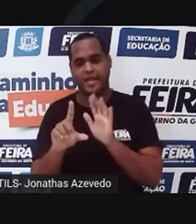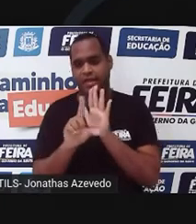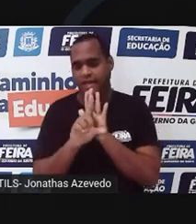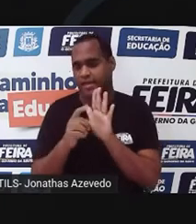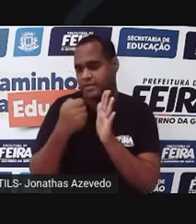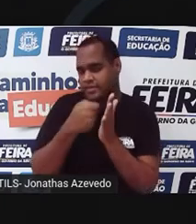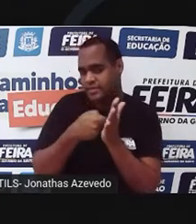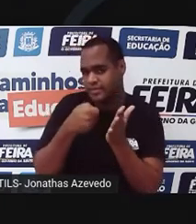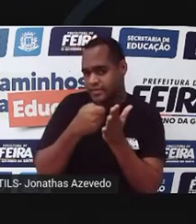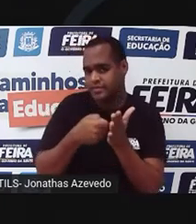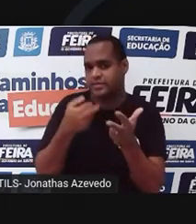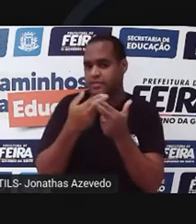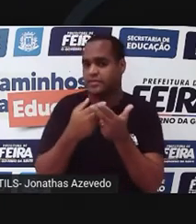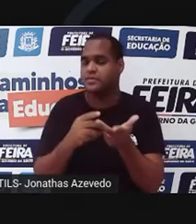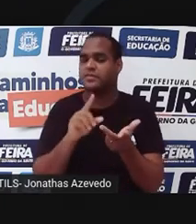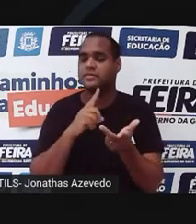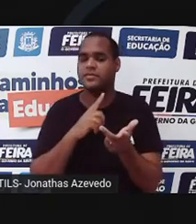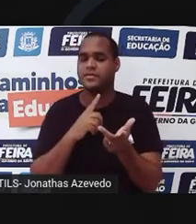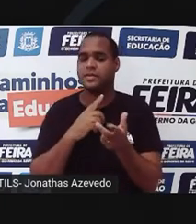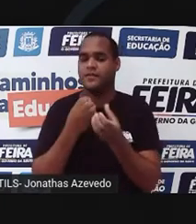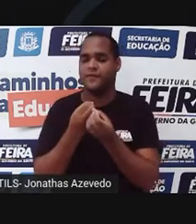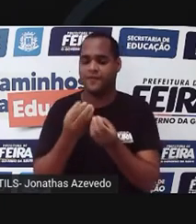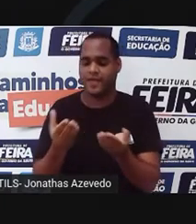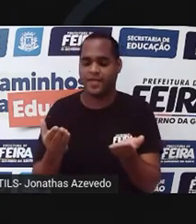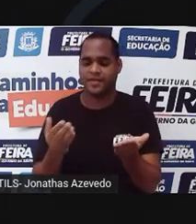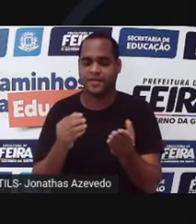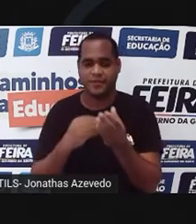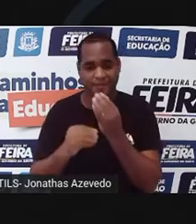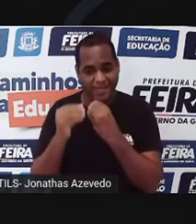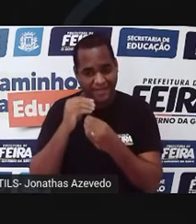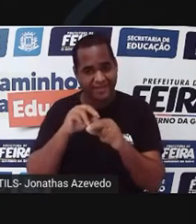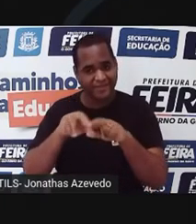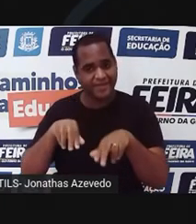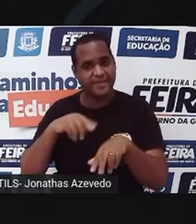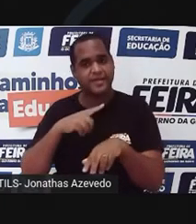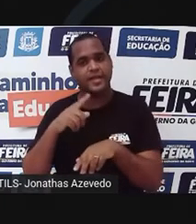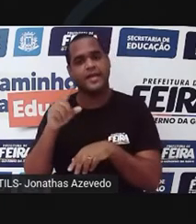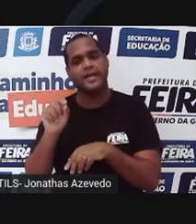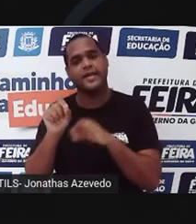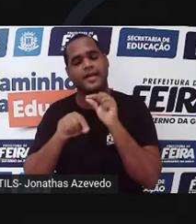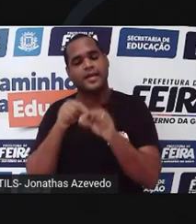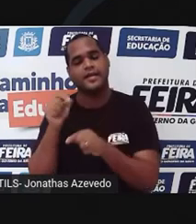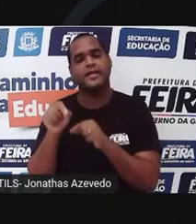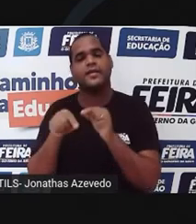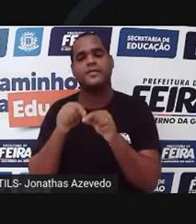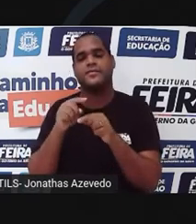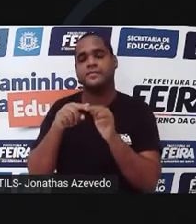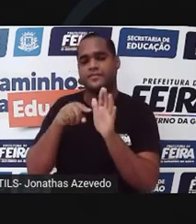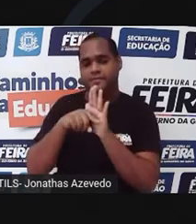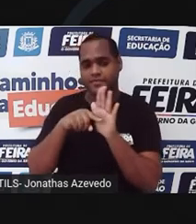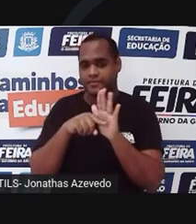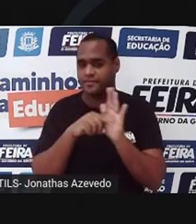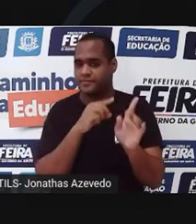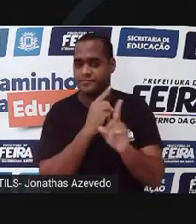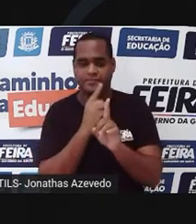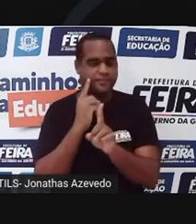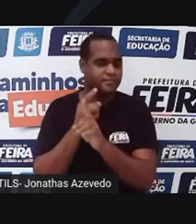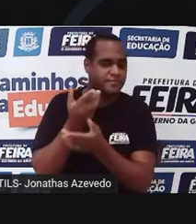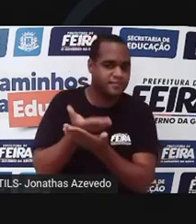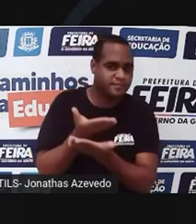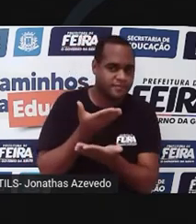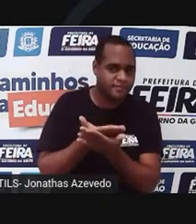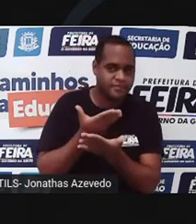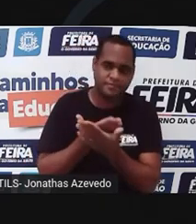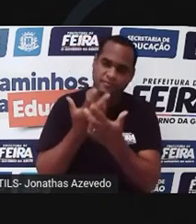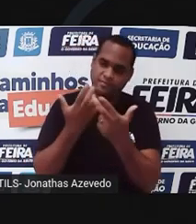restritivas à produção e comercialização de alimentos transgênicos, exige a maior fiscalização e estudos mais aprofundados por